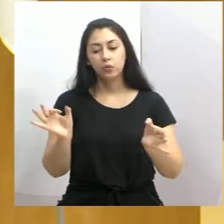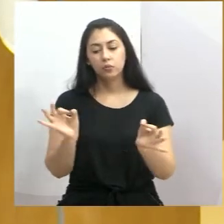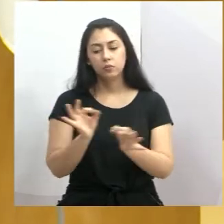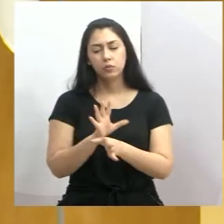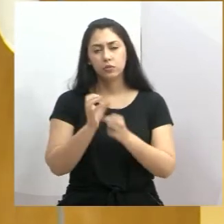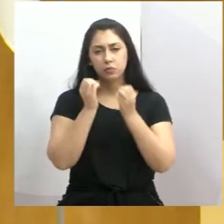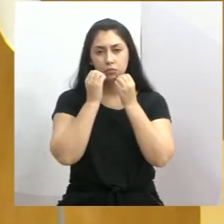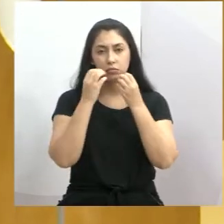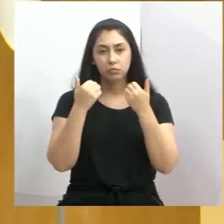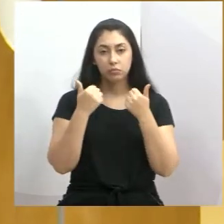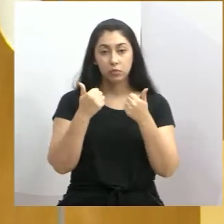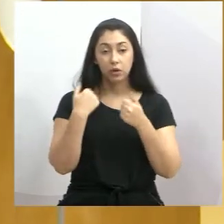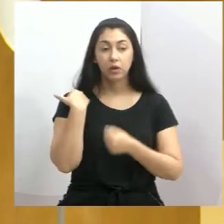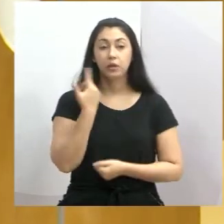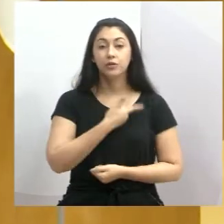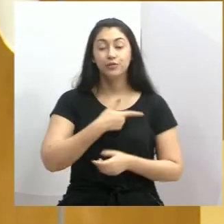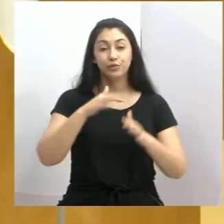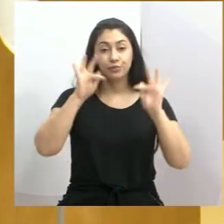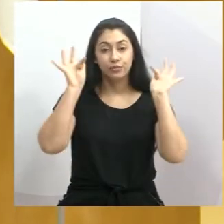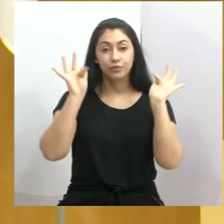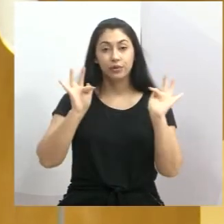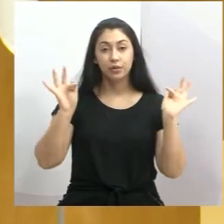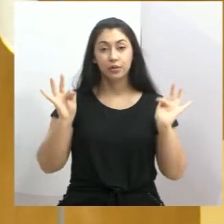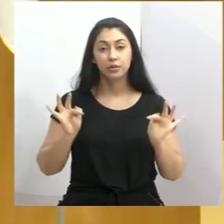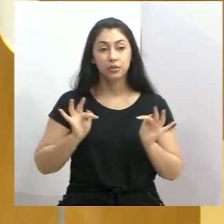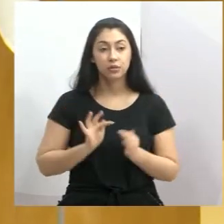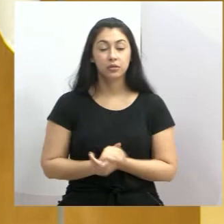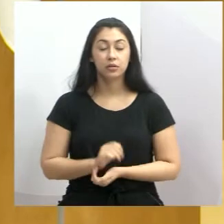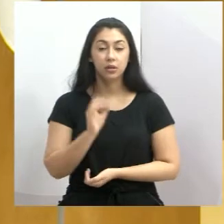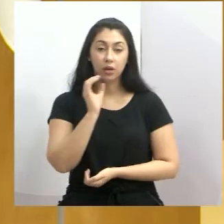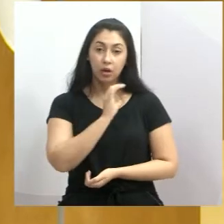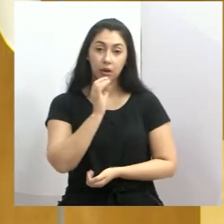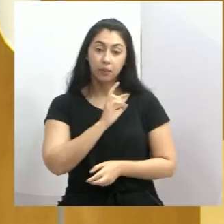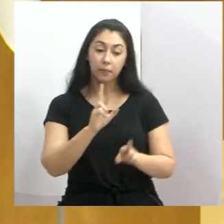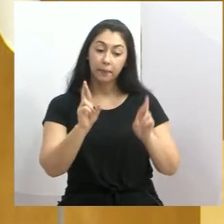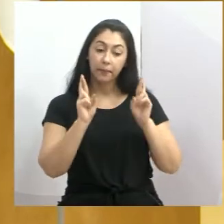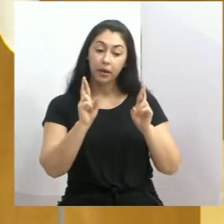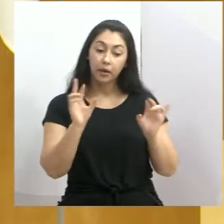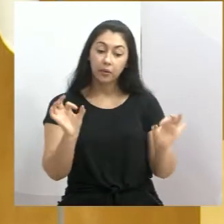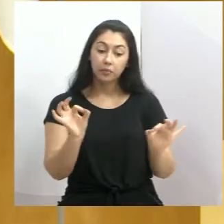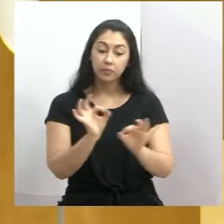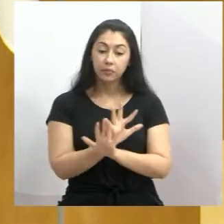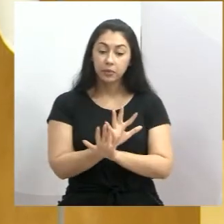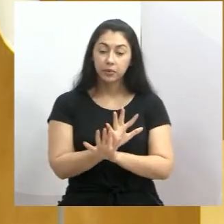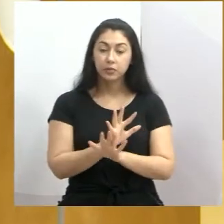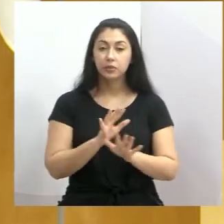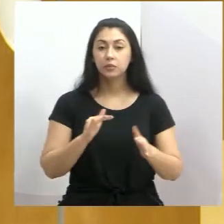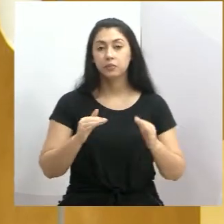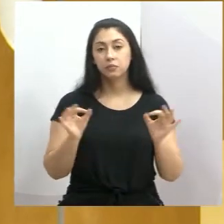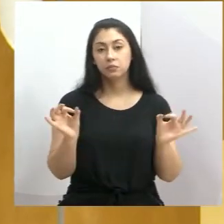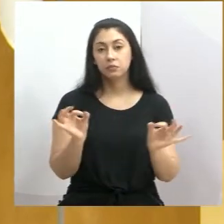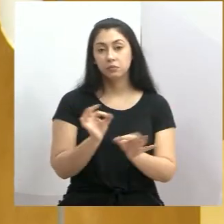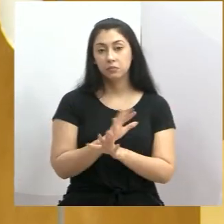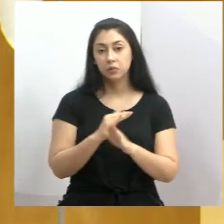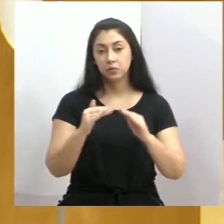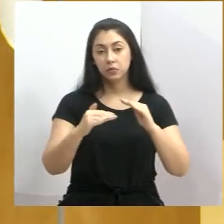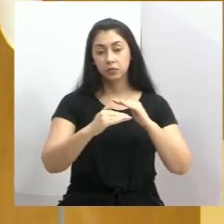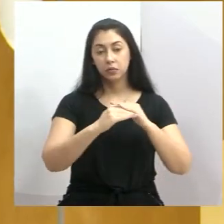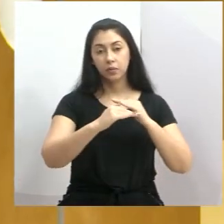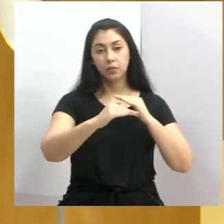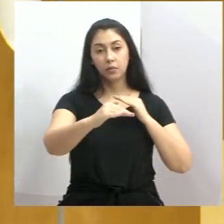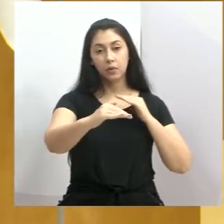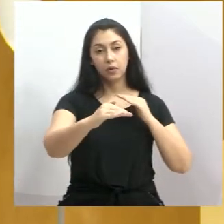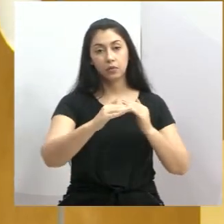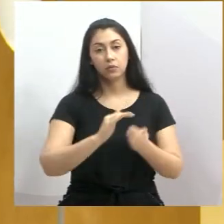e que a gente fica muito contente. Em breve esperamos entregar ali todinha, recapiada, aquela avenida